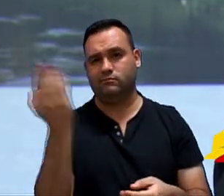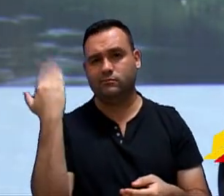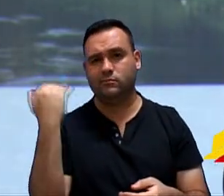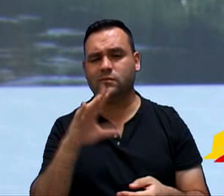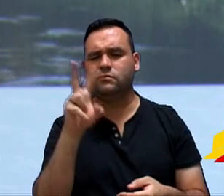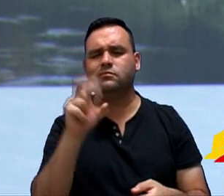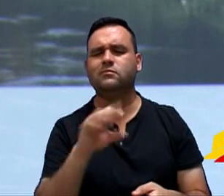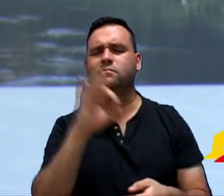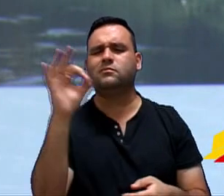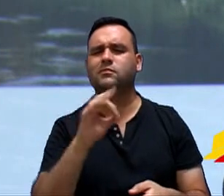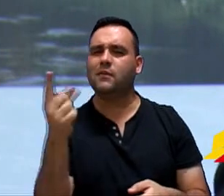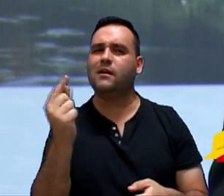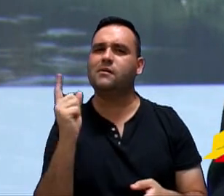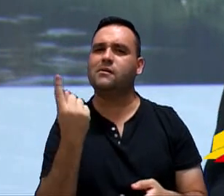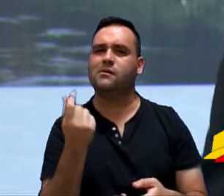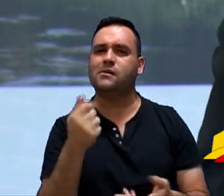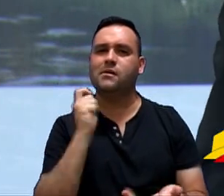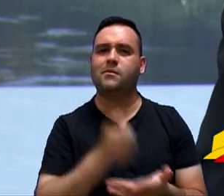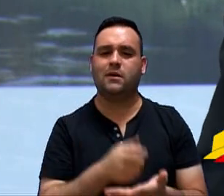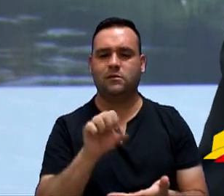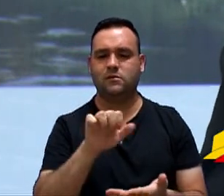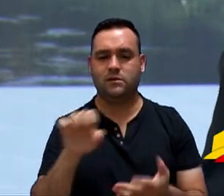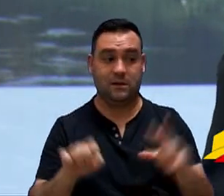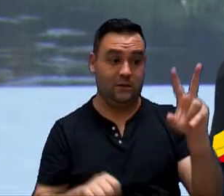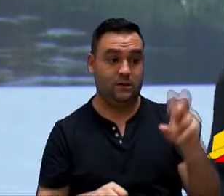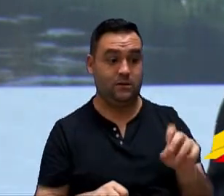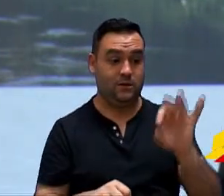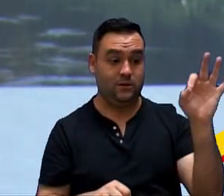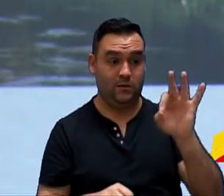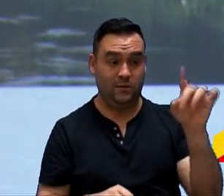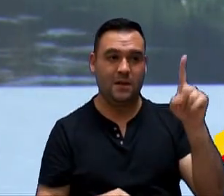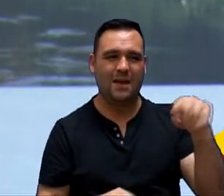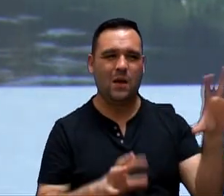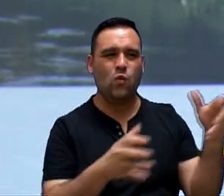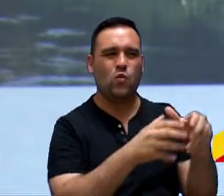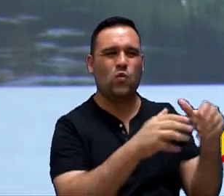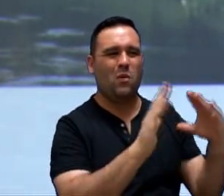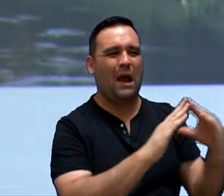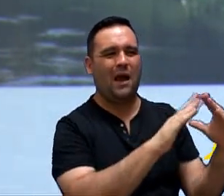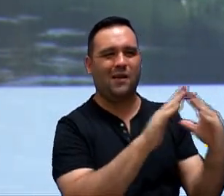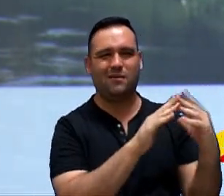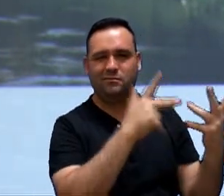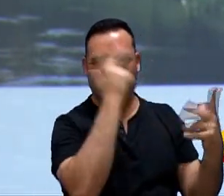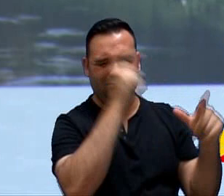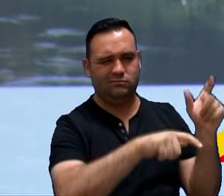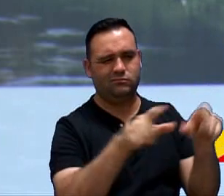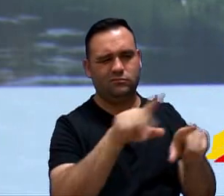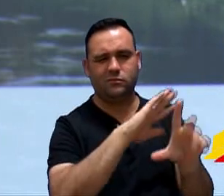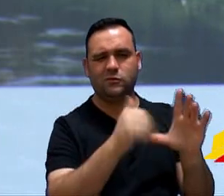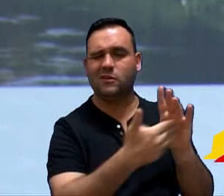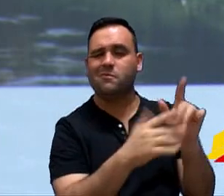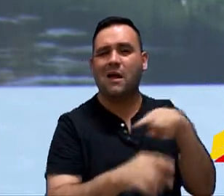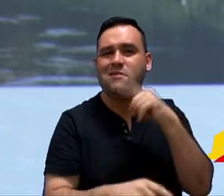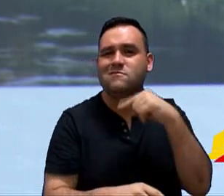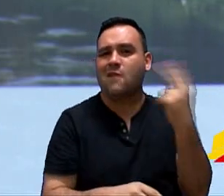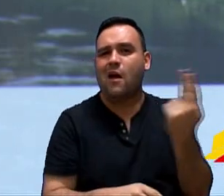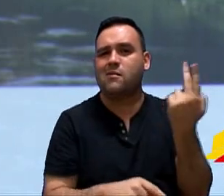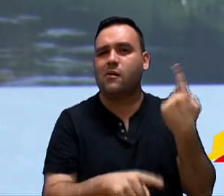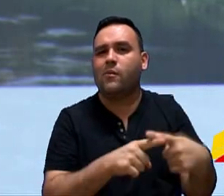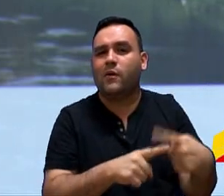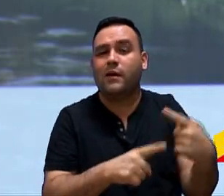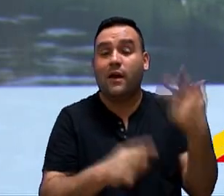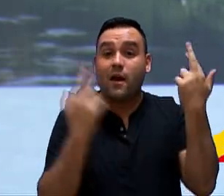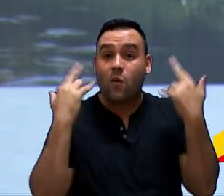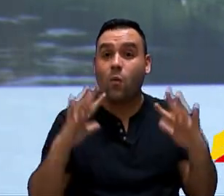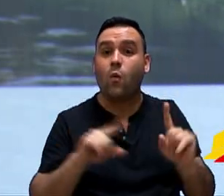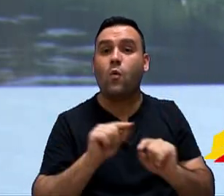50% o custo pré-SAI, 50% daquele grupo, daquele núcleo habitacional. Mas não funcionou, porque, normalmente,